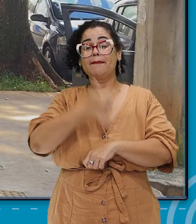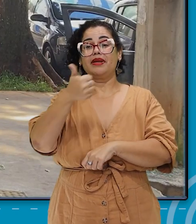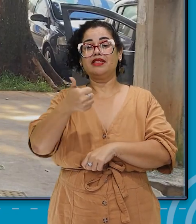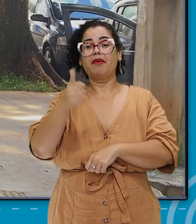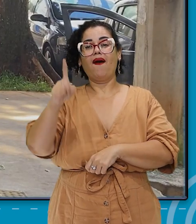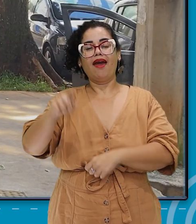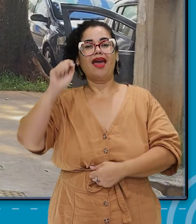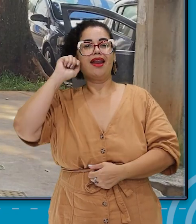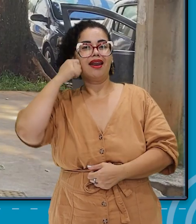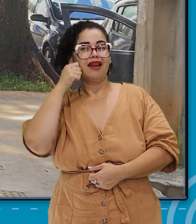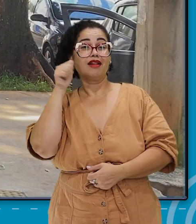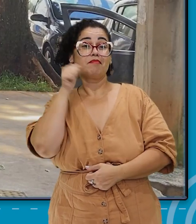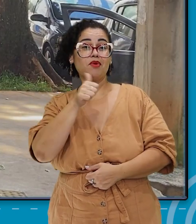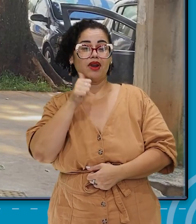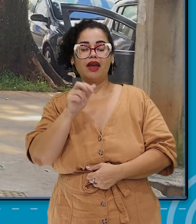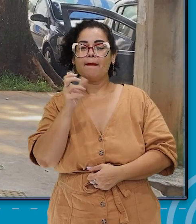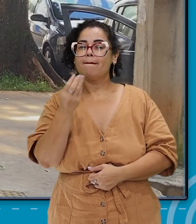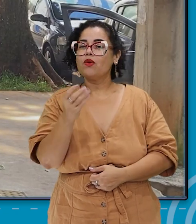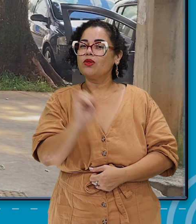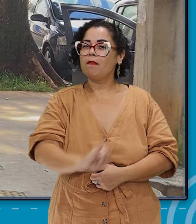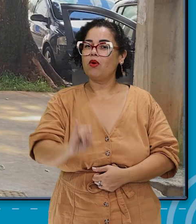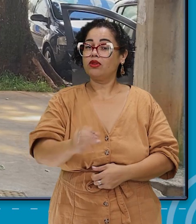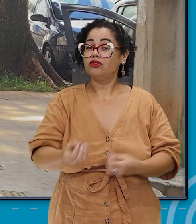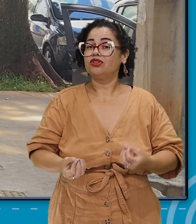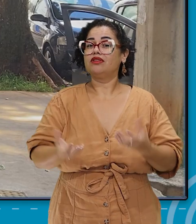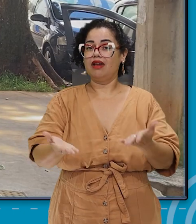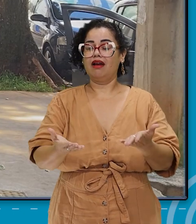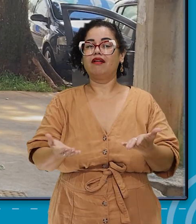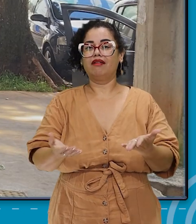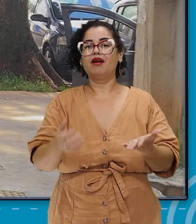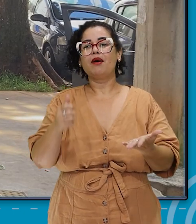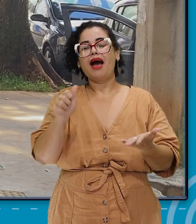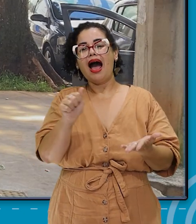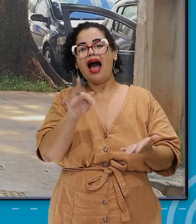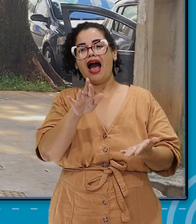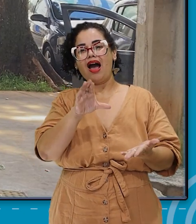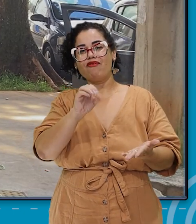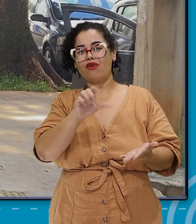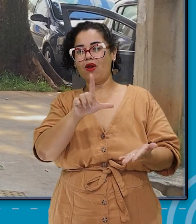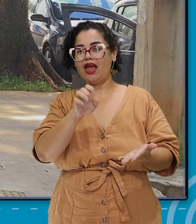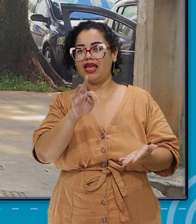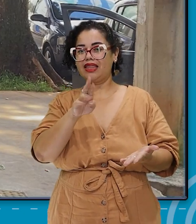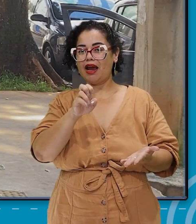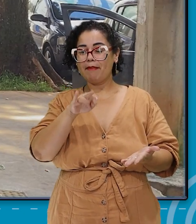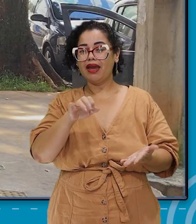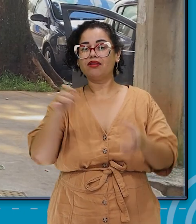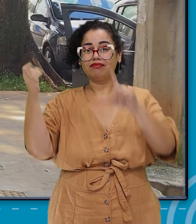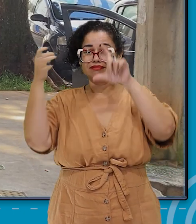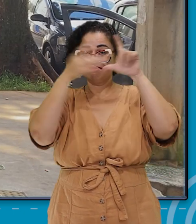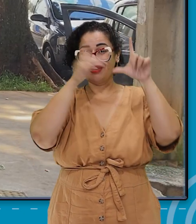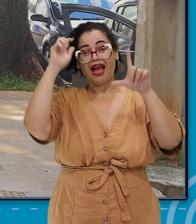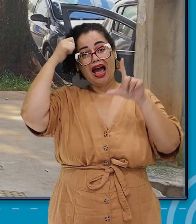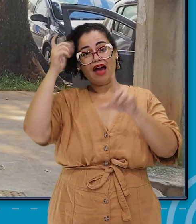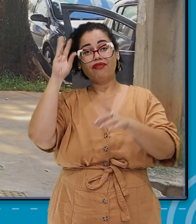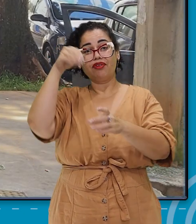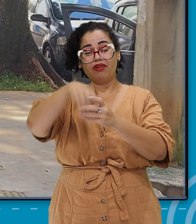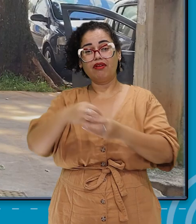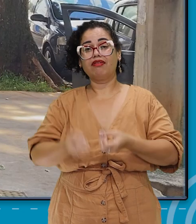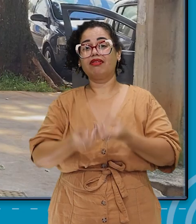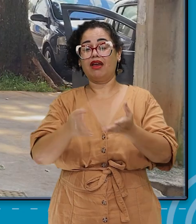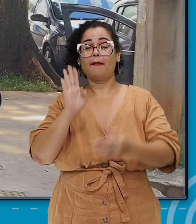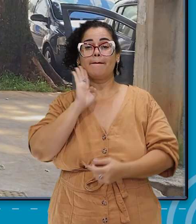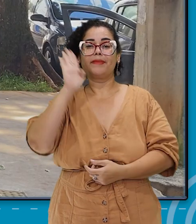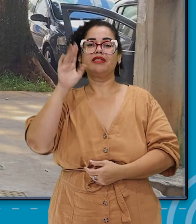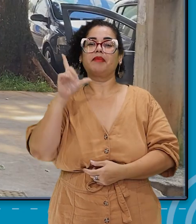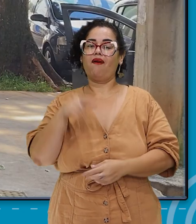personagens negras, isso é muito importante. Quando a gente fala do afro-letramento, é justamente isso, você trazer o personagem negro como